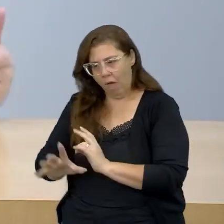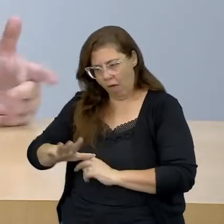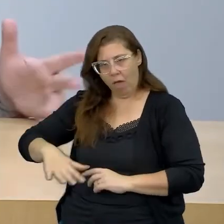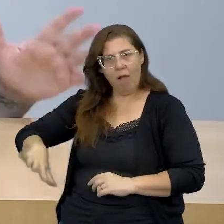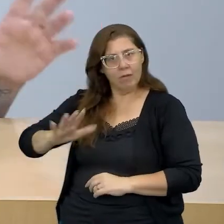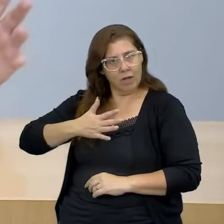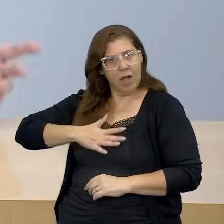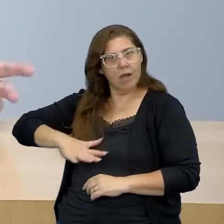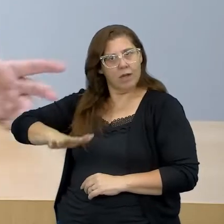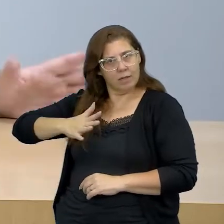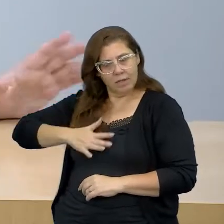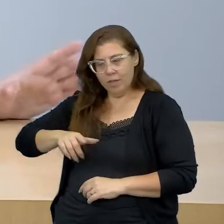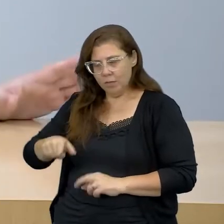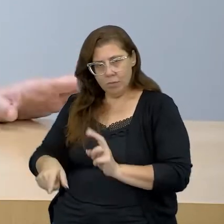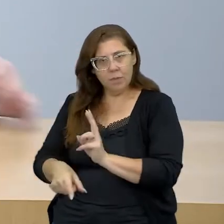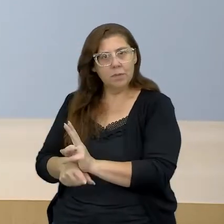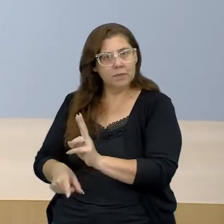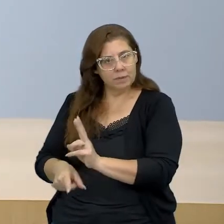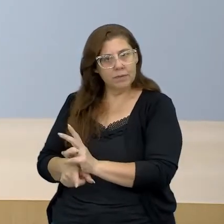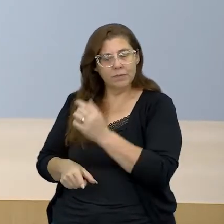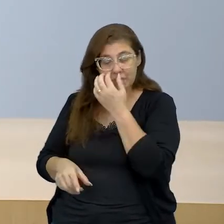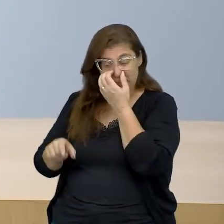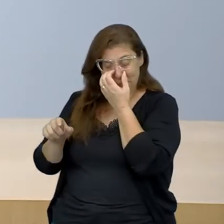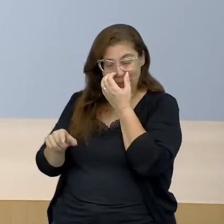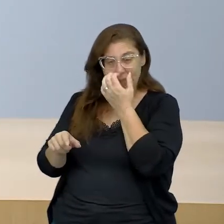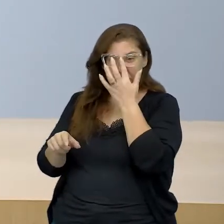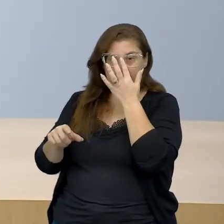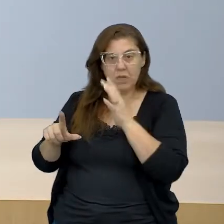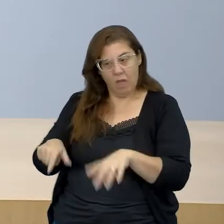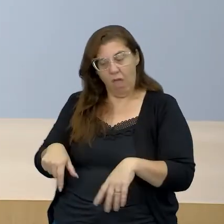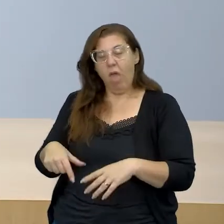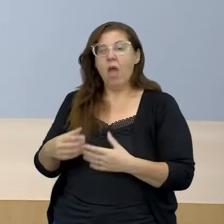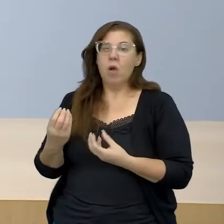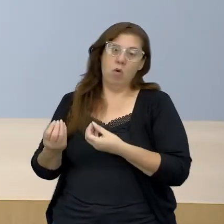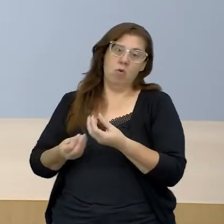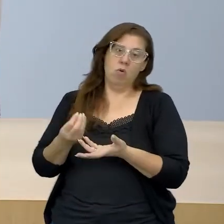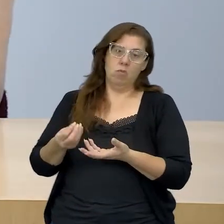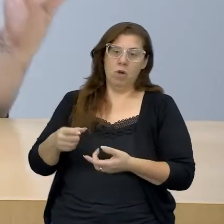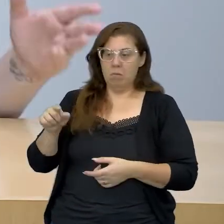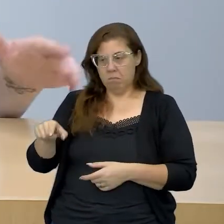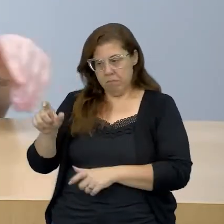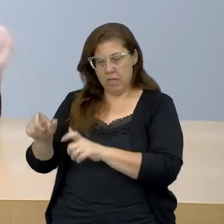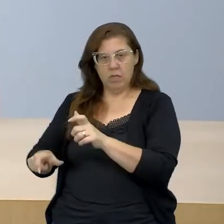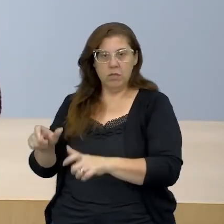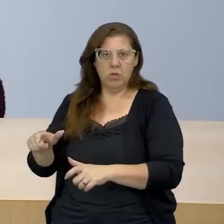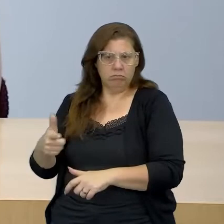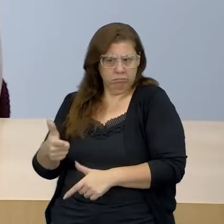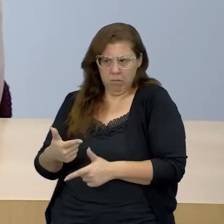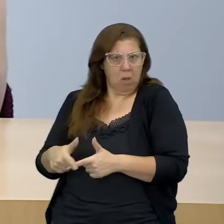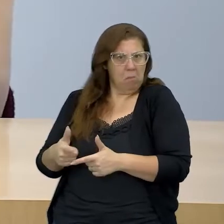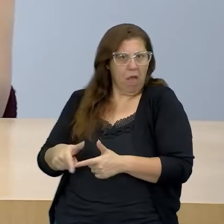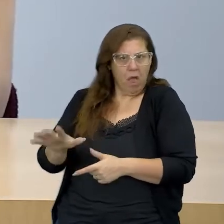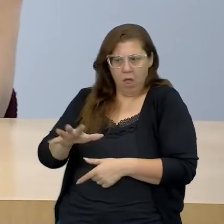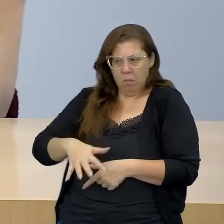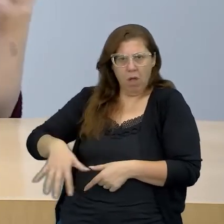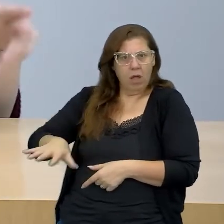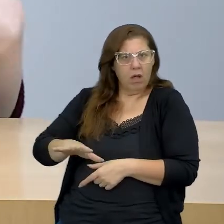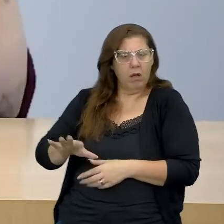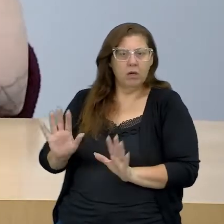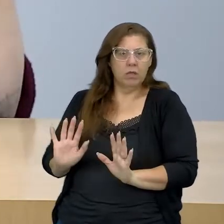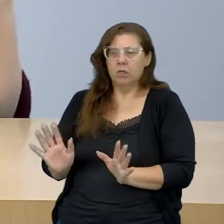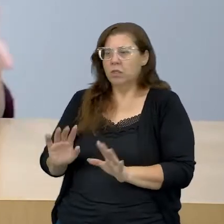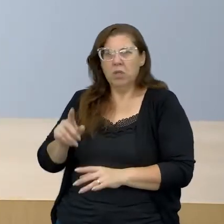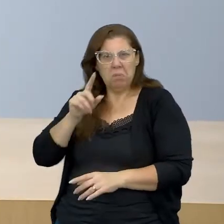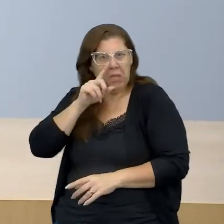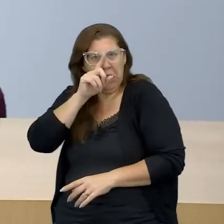da população, alguns súditos que para ele são entendidos como súditos que não causam problemas, né, que não